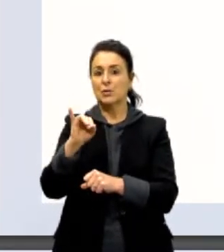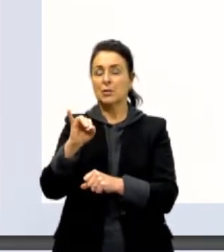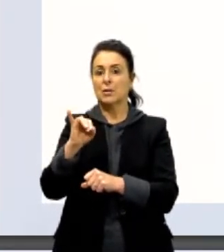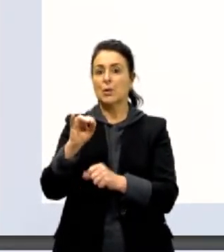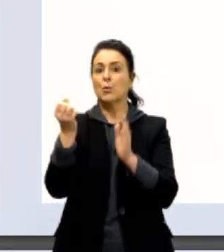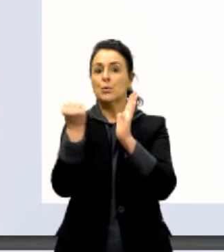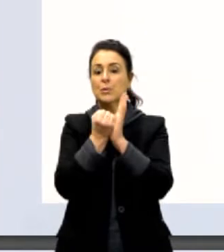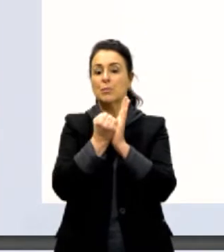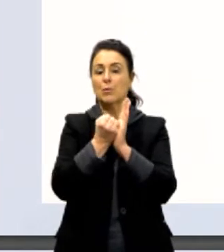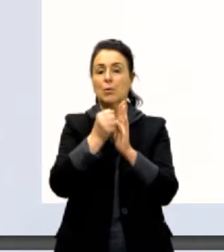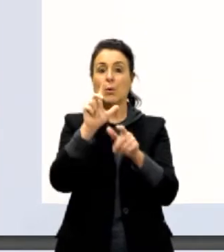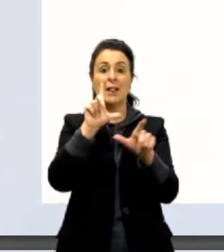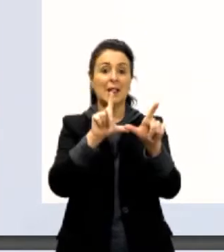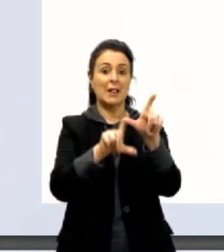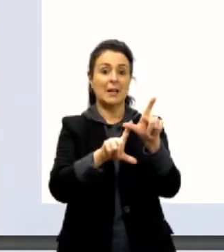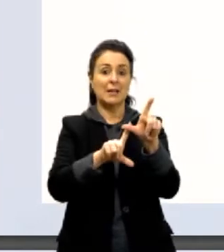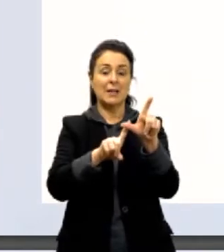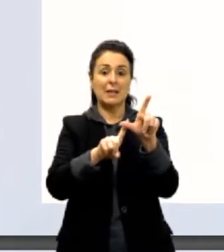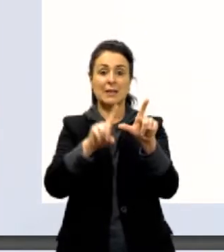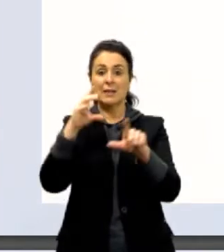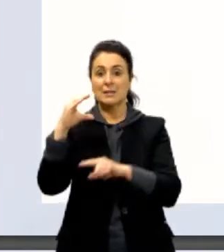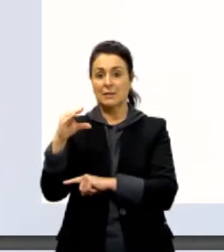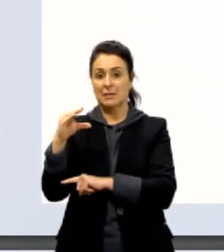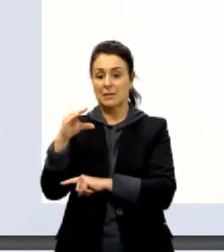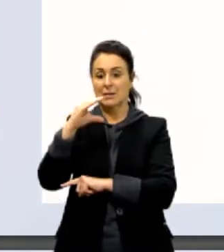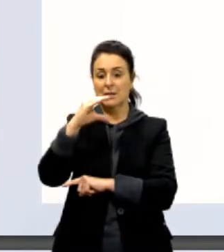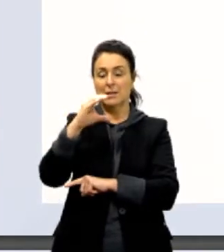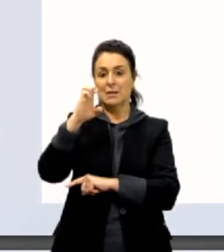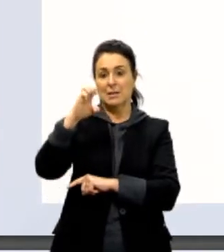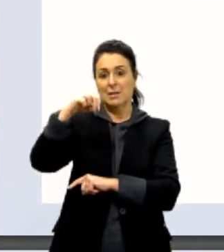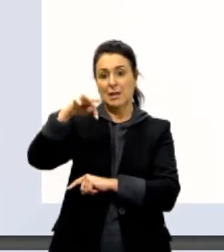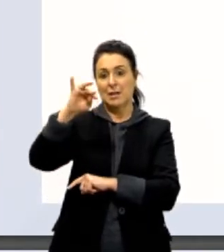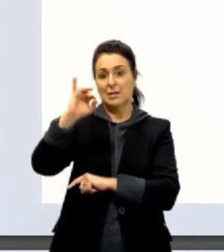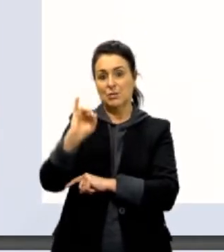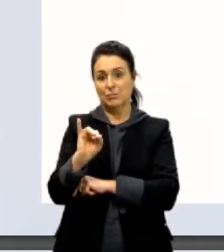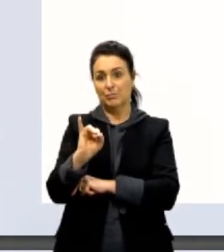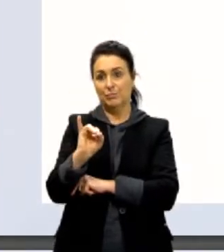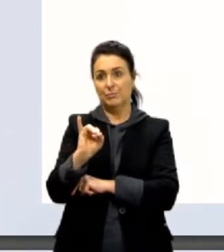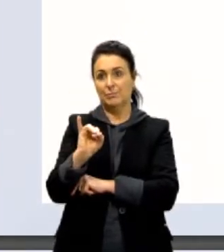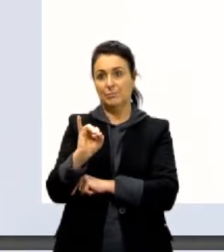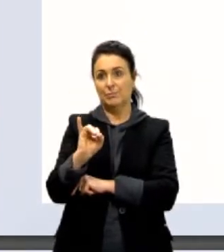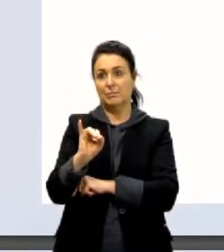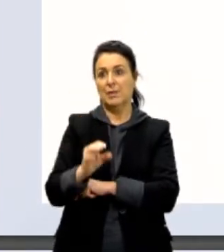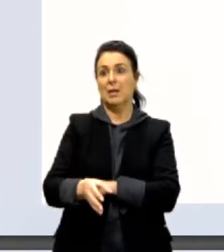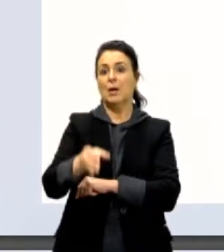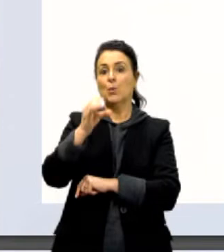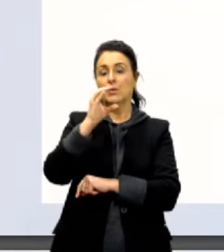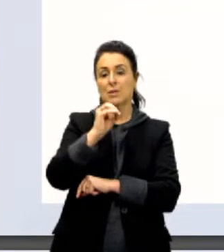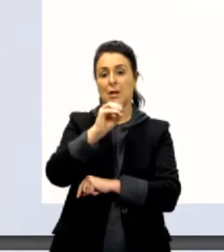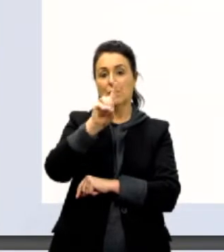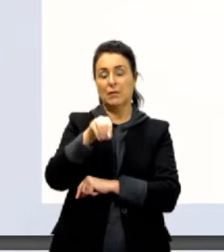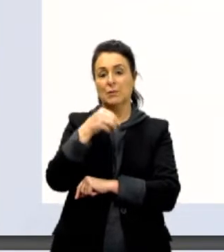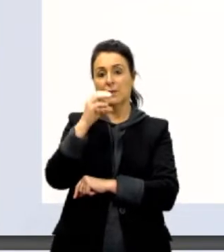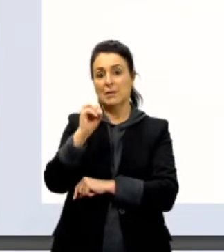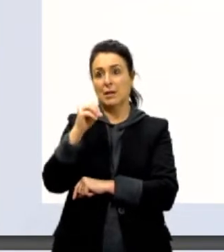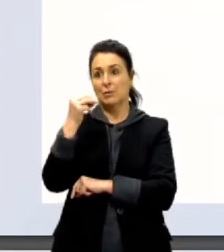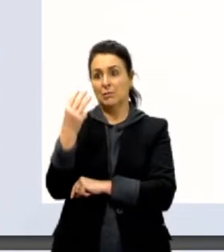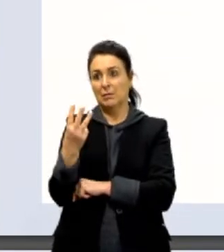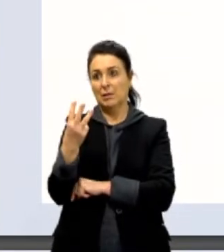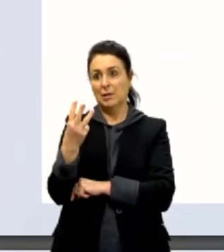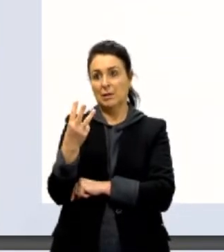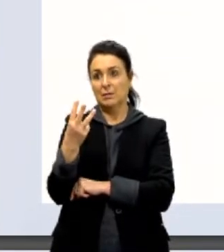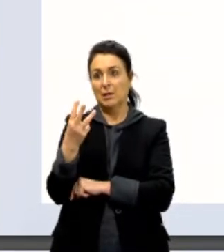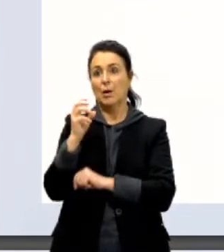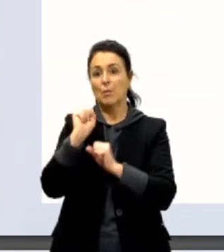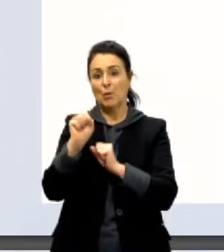C. Então, o prefixo sente, letra C. Então, o 0,03 pode ser escrito